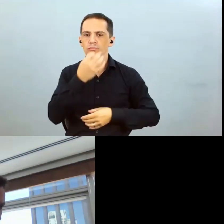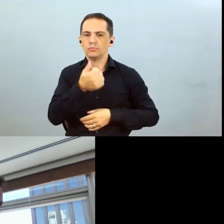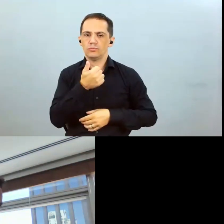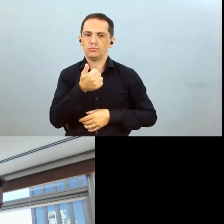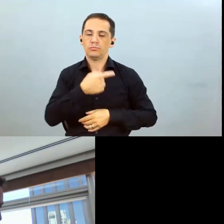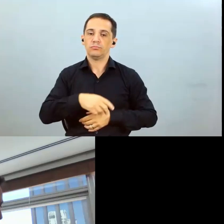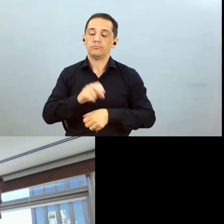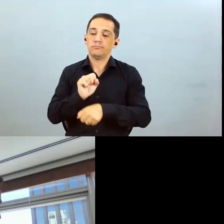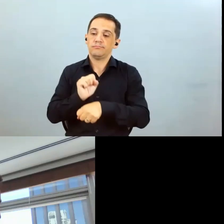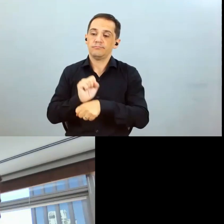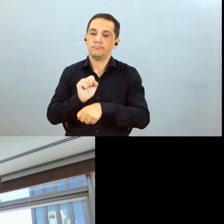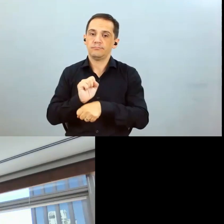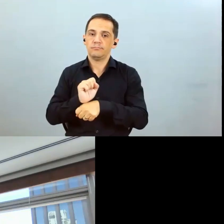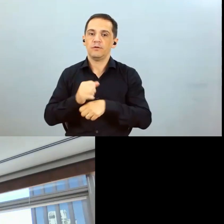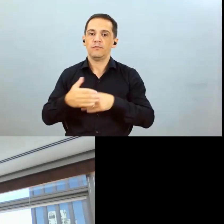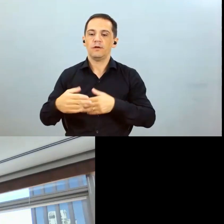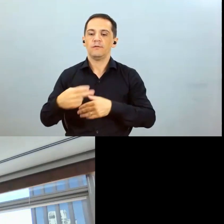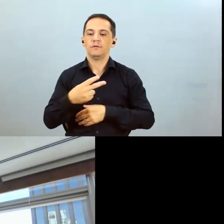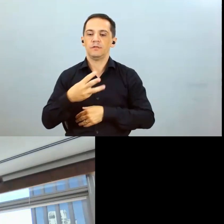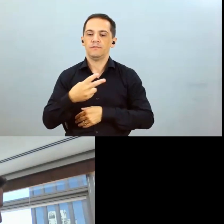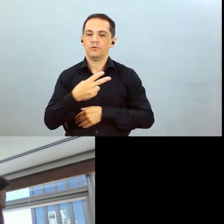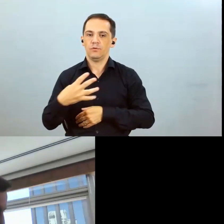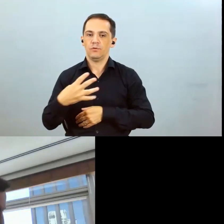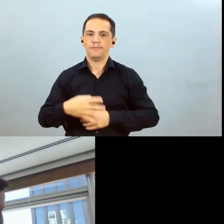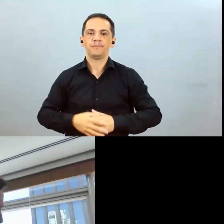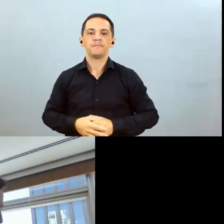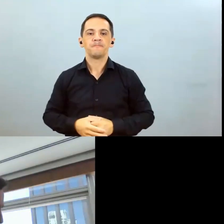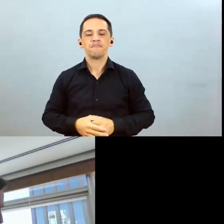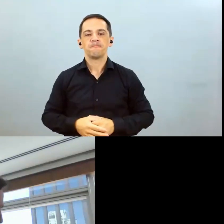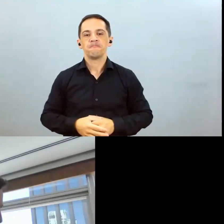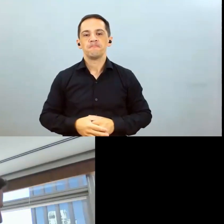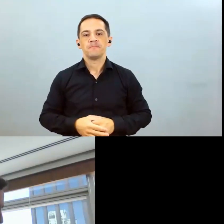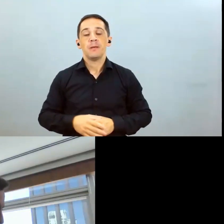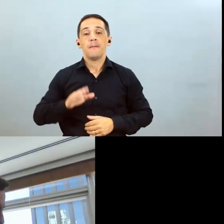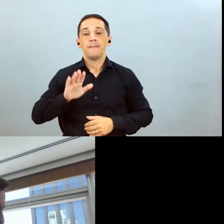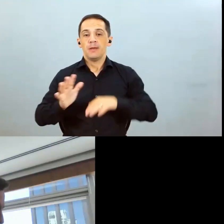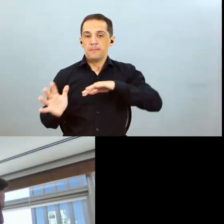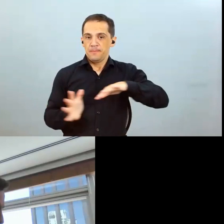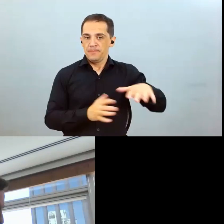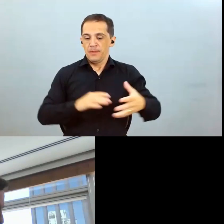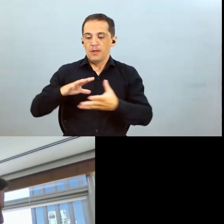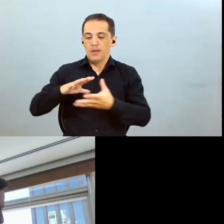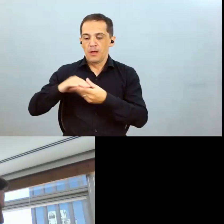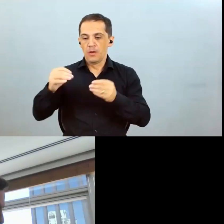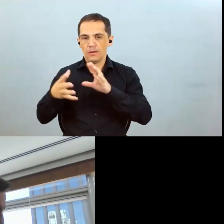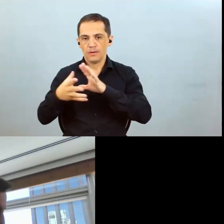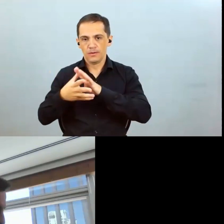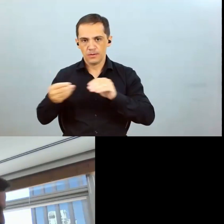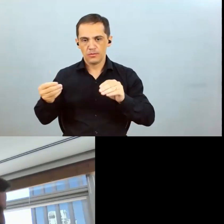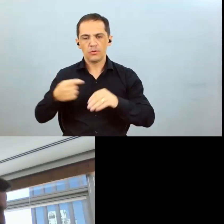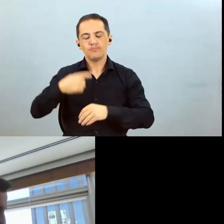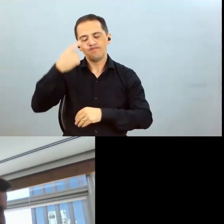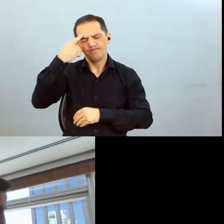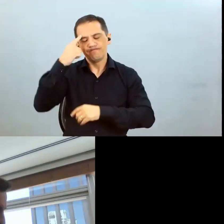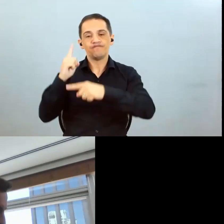para 23, 24. No caso específico do algodão, nós estamos otimistas de que nós teremos